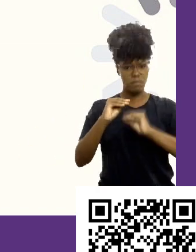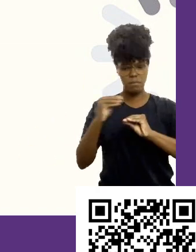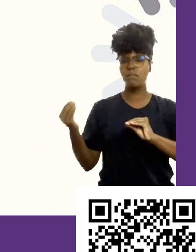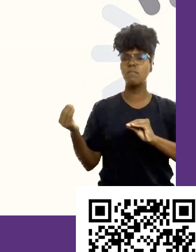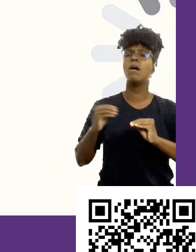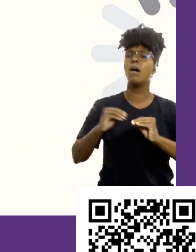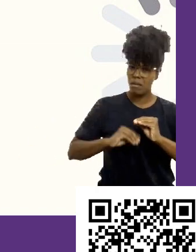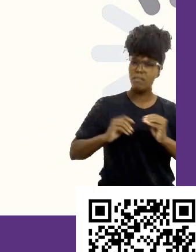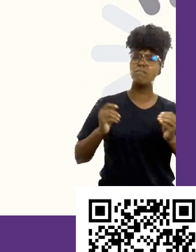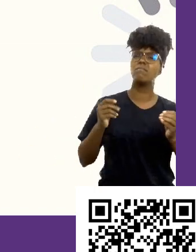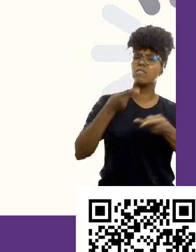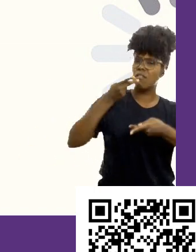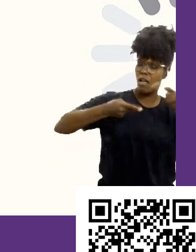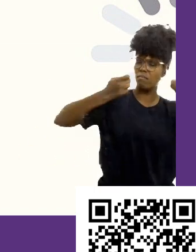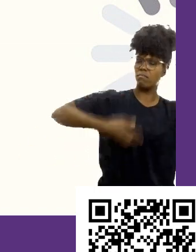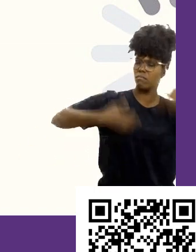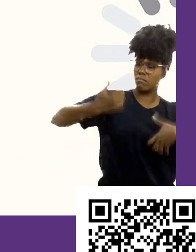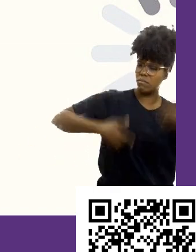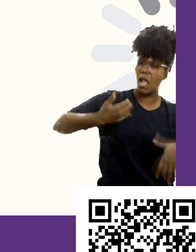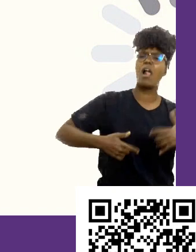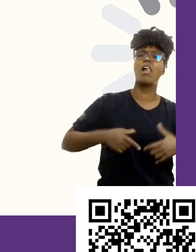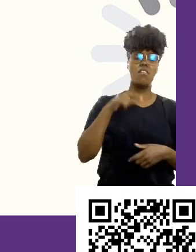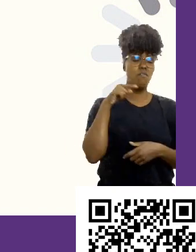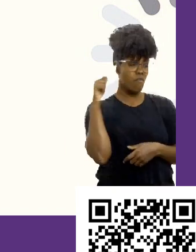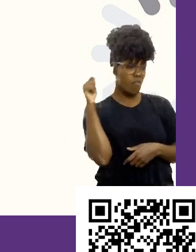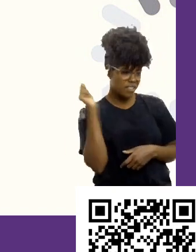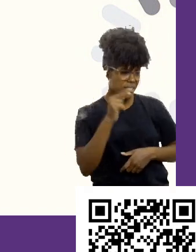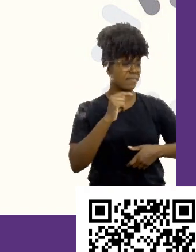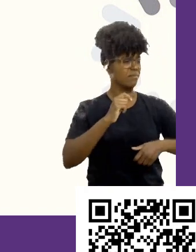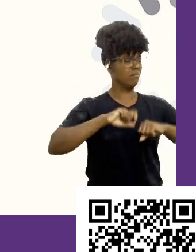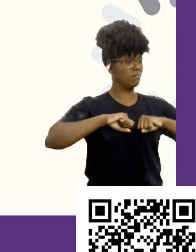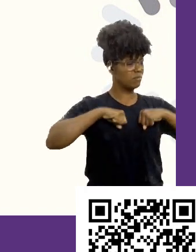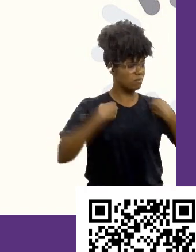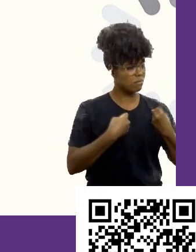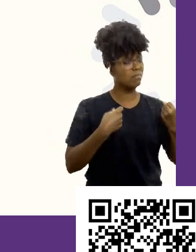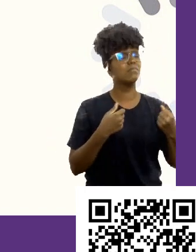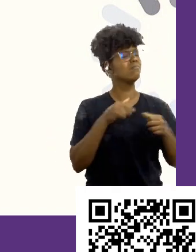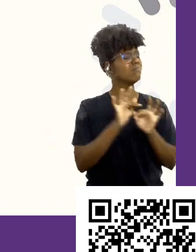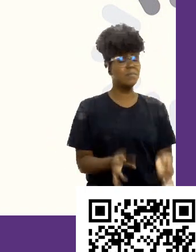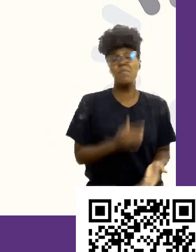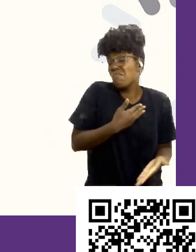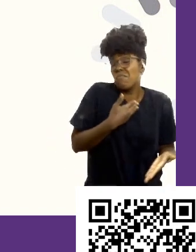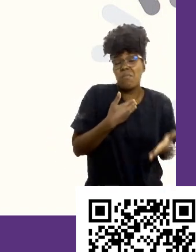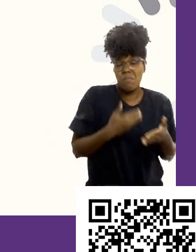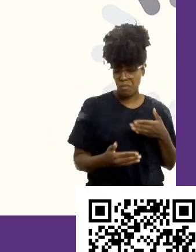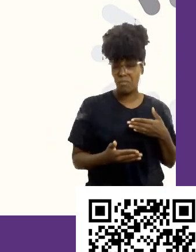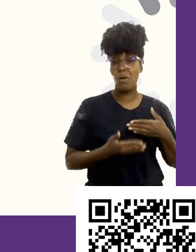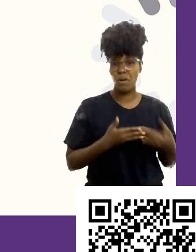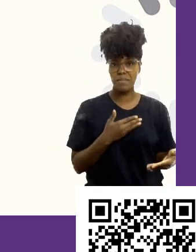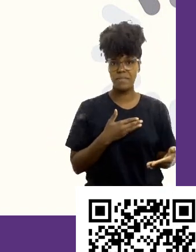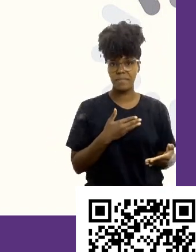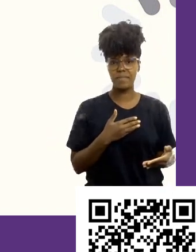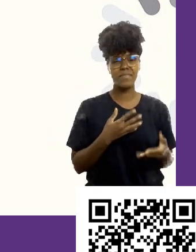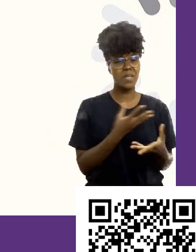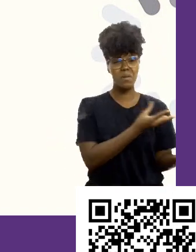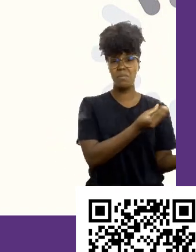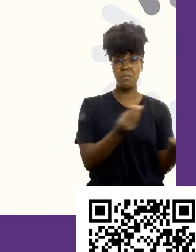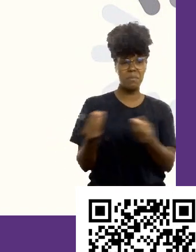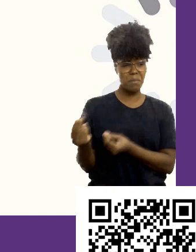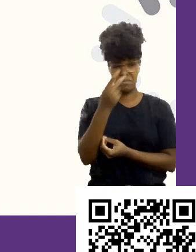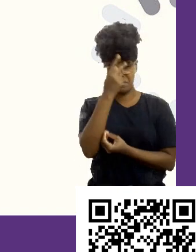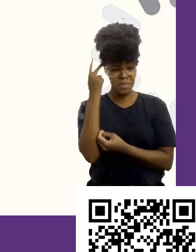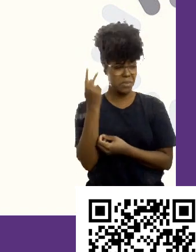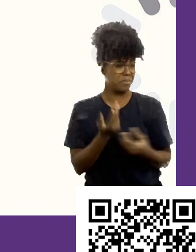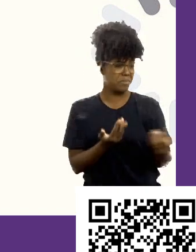Então, que enquanto você estava se movimentando, por mais simples aquele ofício que seja, muita gente da sua